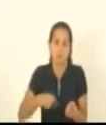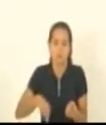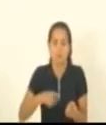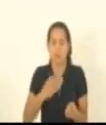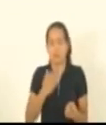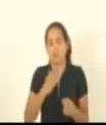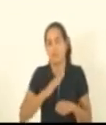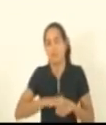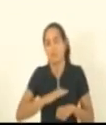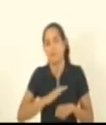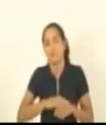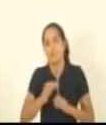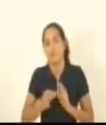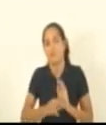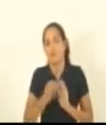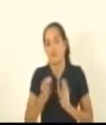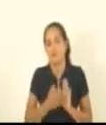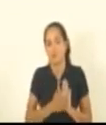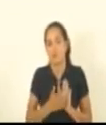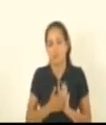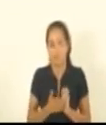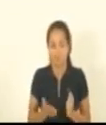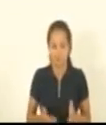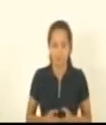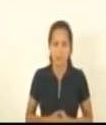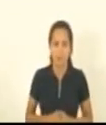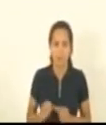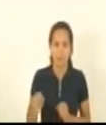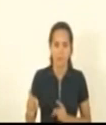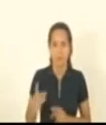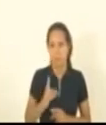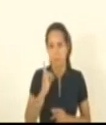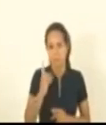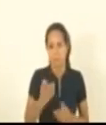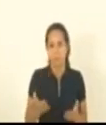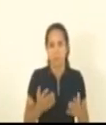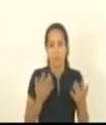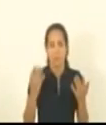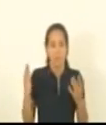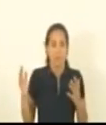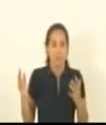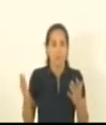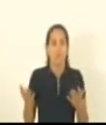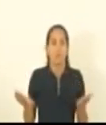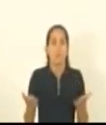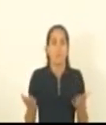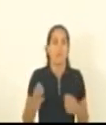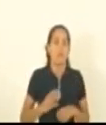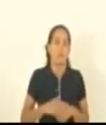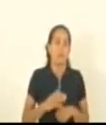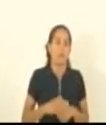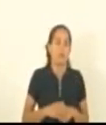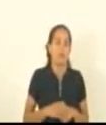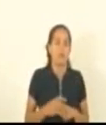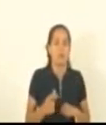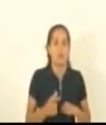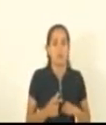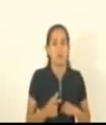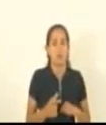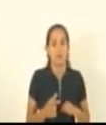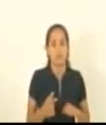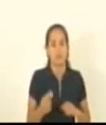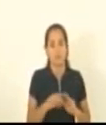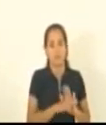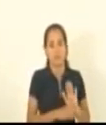pela rejeição do veto ok deputado Gandini parabéns passamos então ao sexto item da pauta discussão